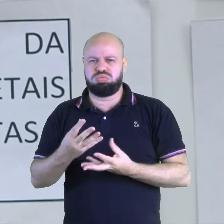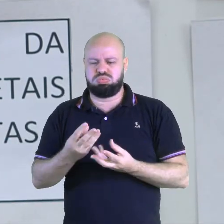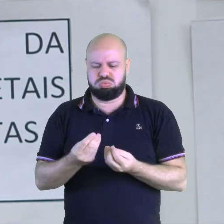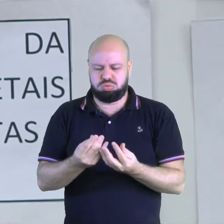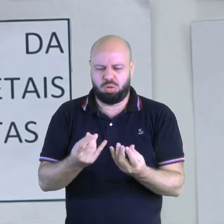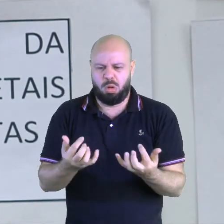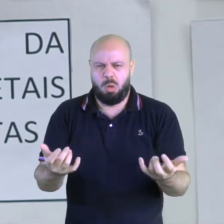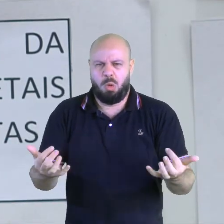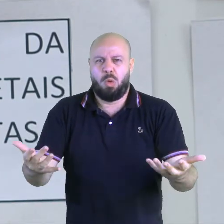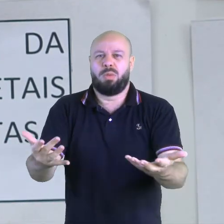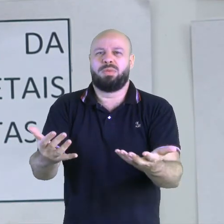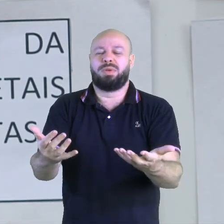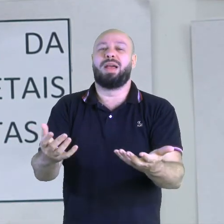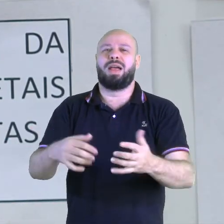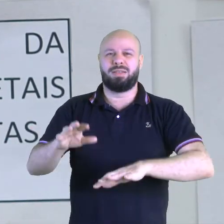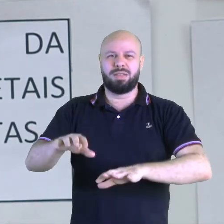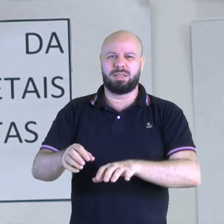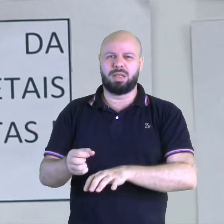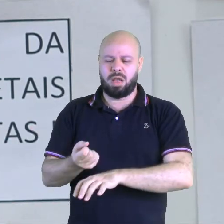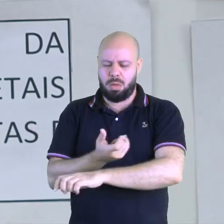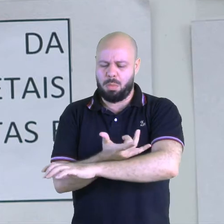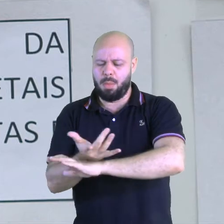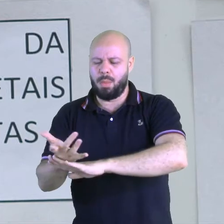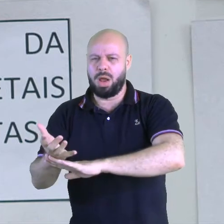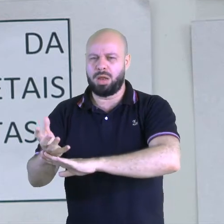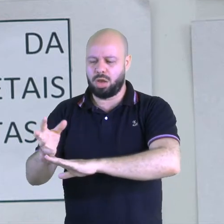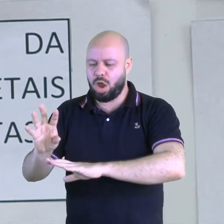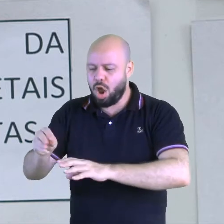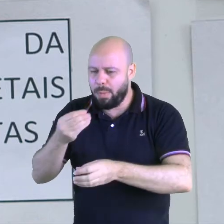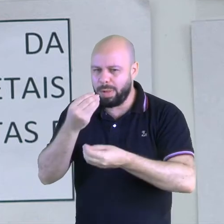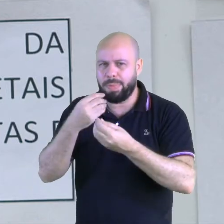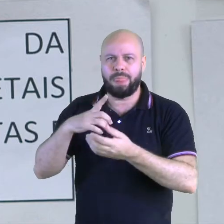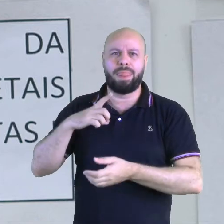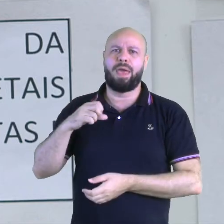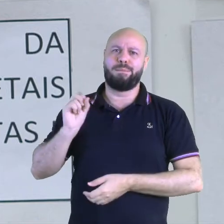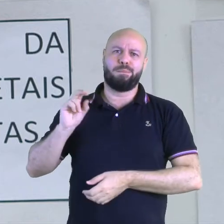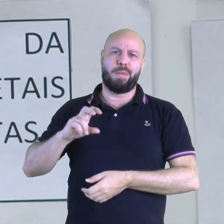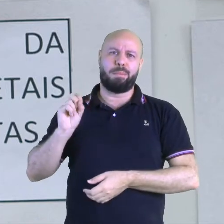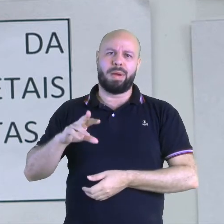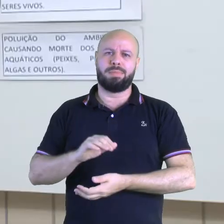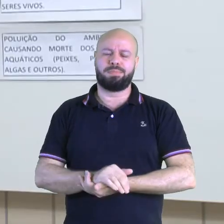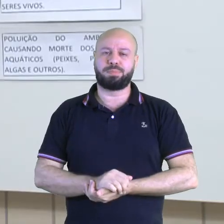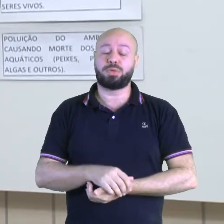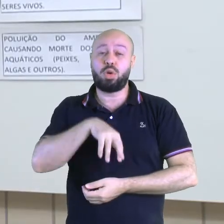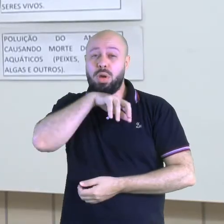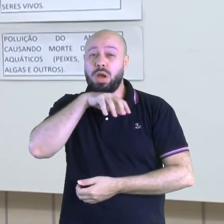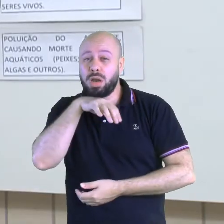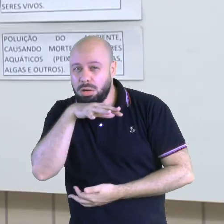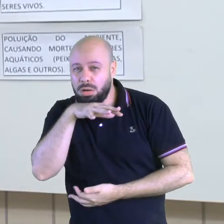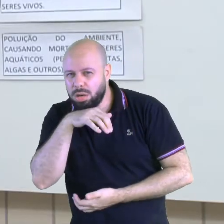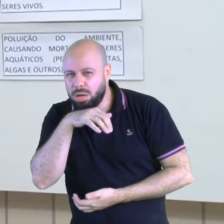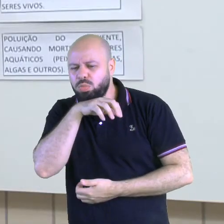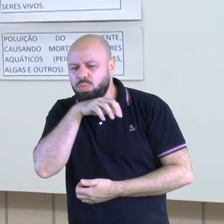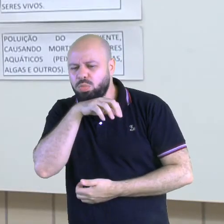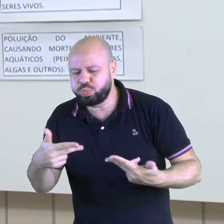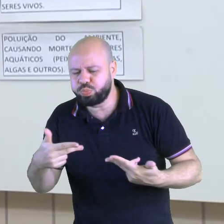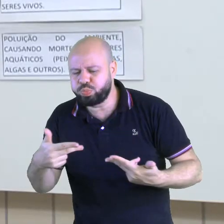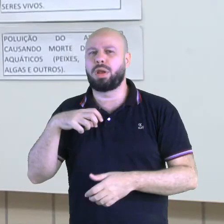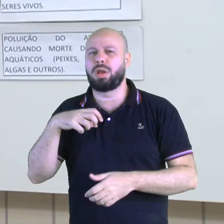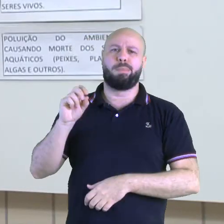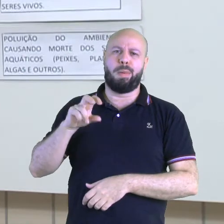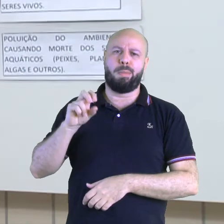consumimos e de plantas e animais. Olha só. Essa aqui é uma... é bem também